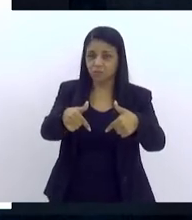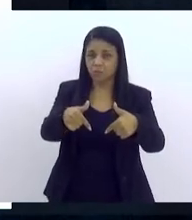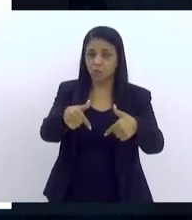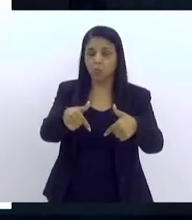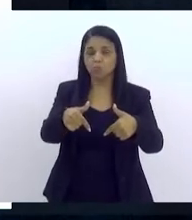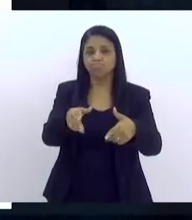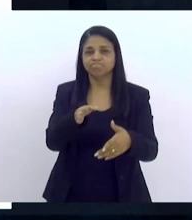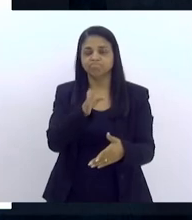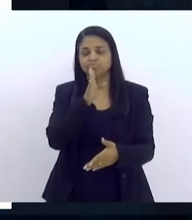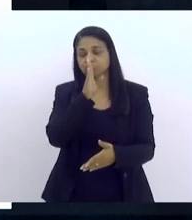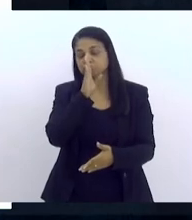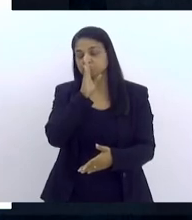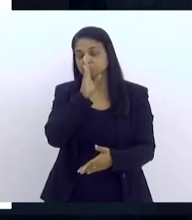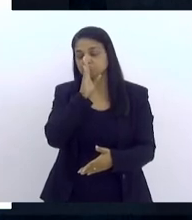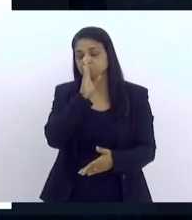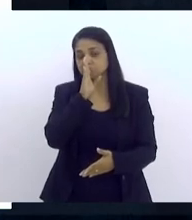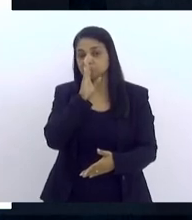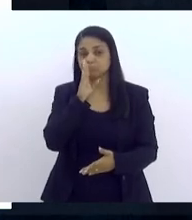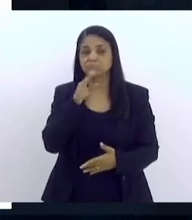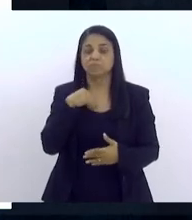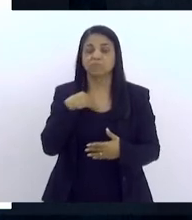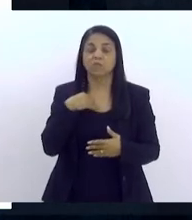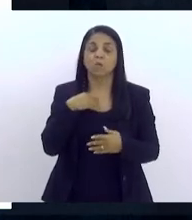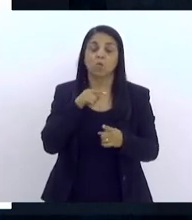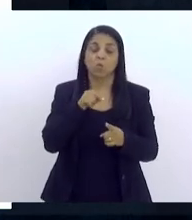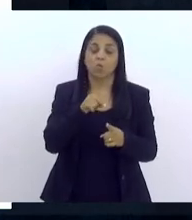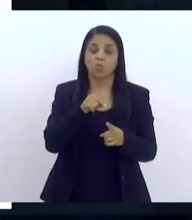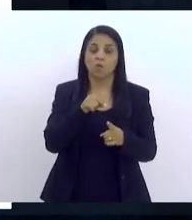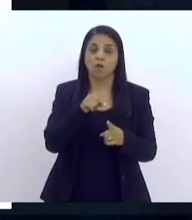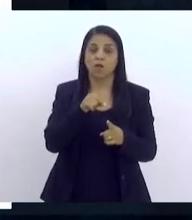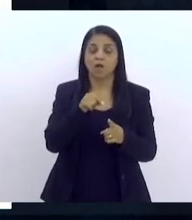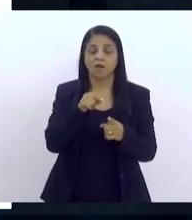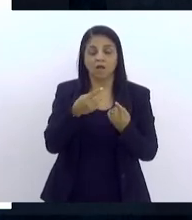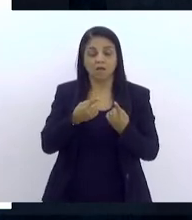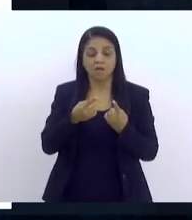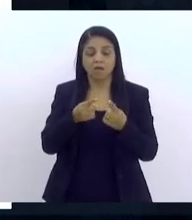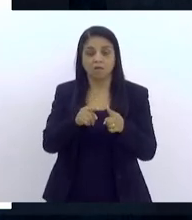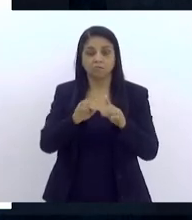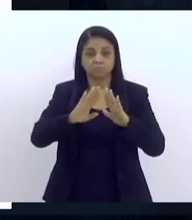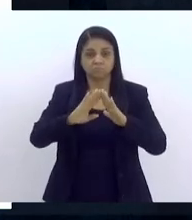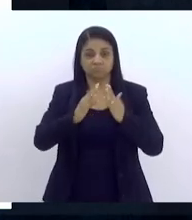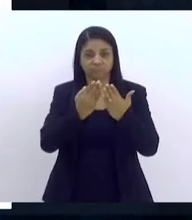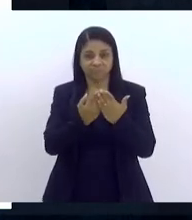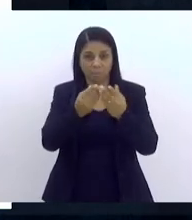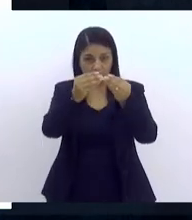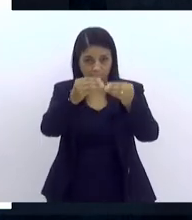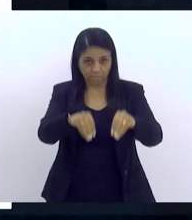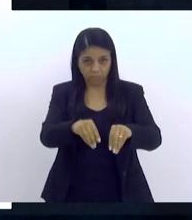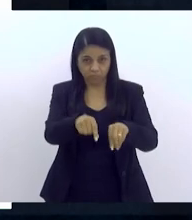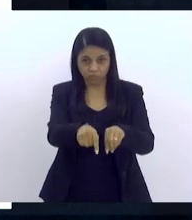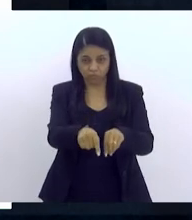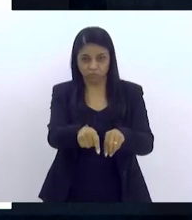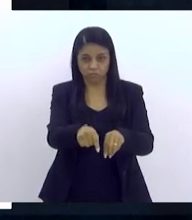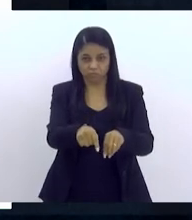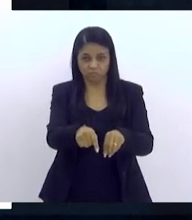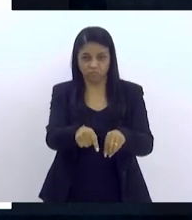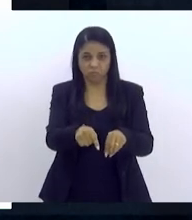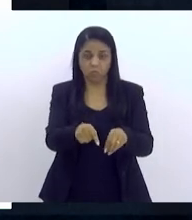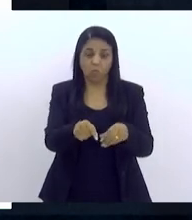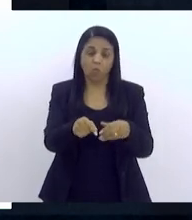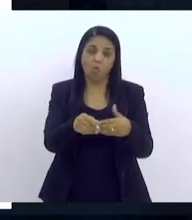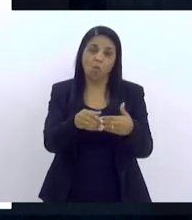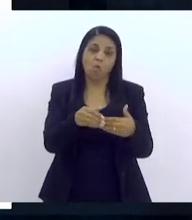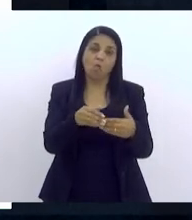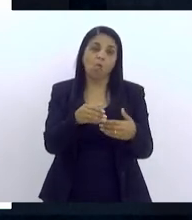que cause ou vise causar dano à escola, à comunidade escolar, ou algum de seus membros.